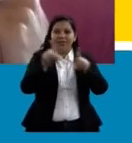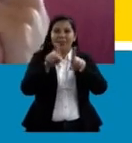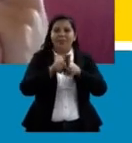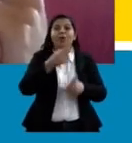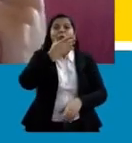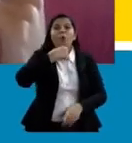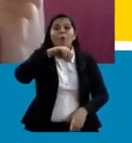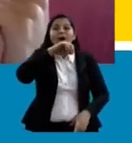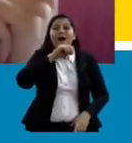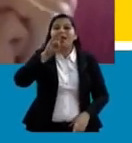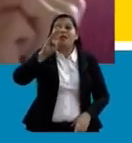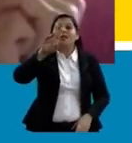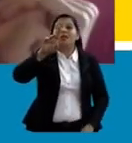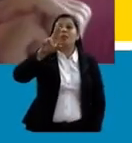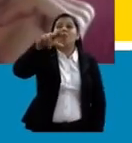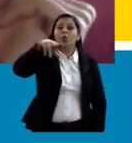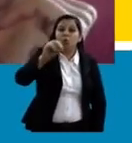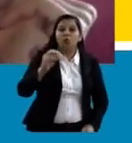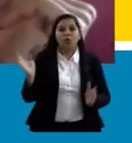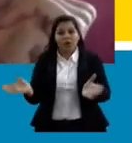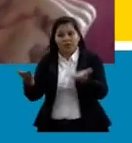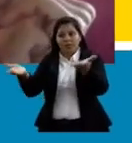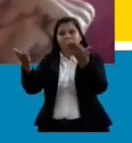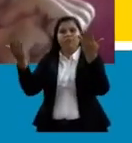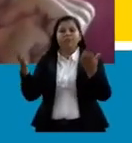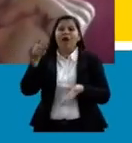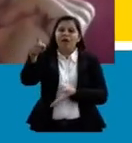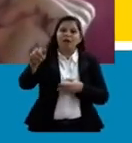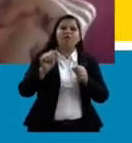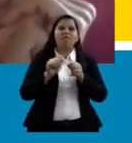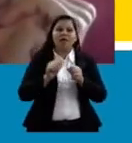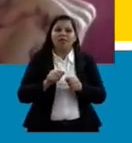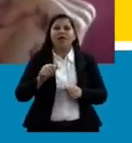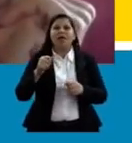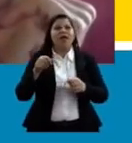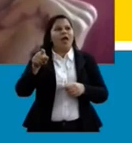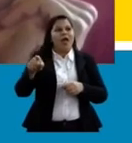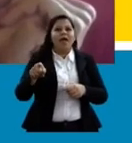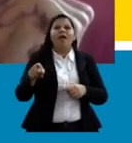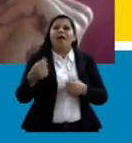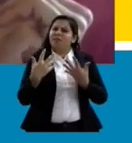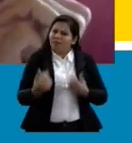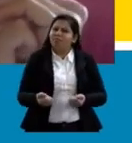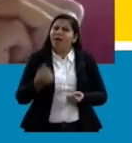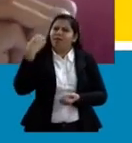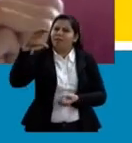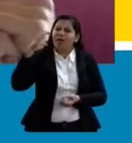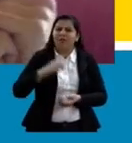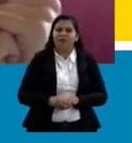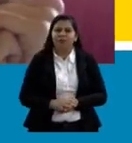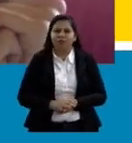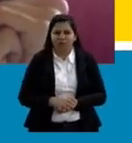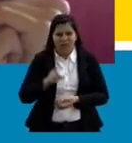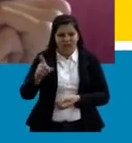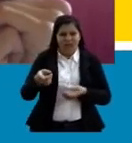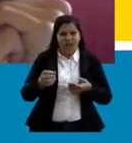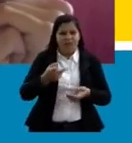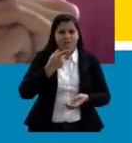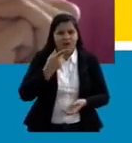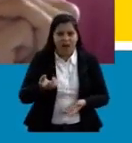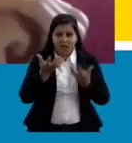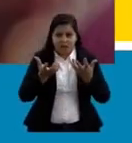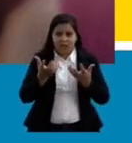pai do Luar, por incentivá-lo, né? Fazer essa trilha, esse caminho. Bruno, ele fala já que quer ser cientista, é isso?